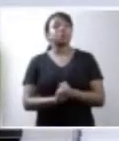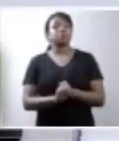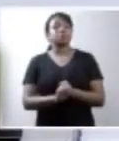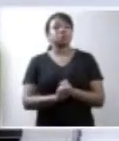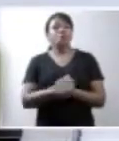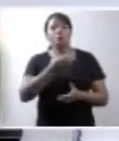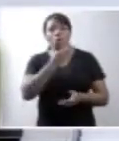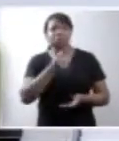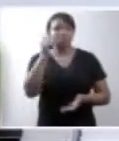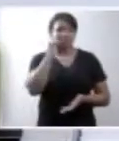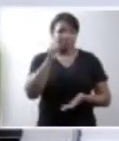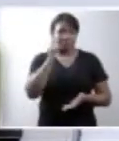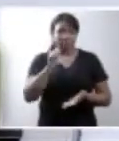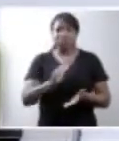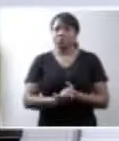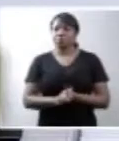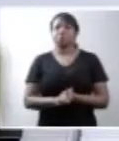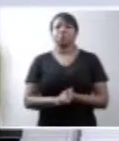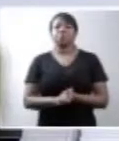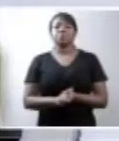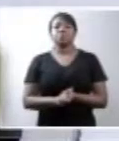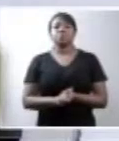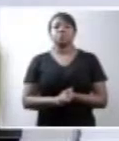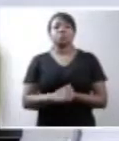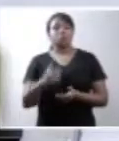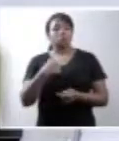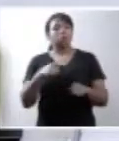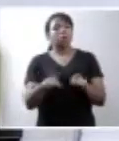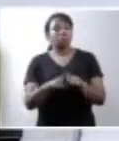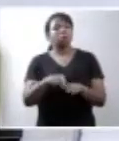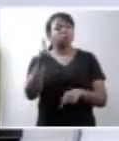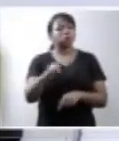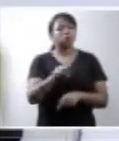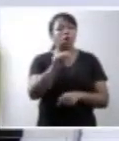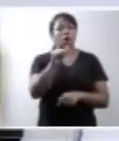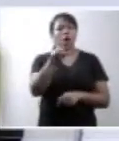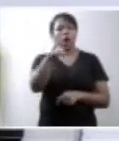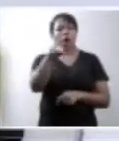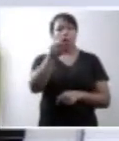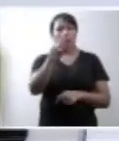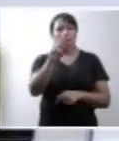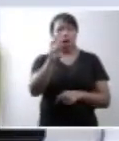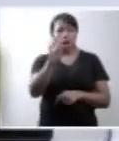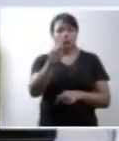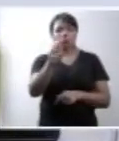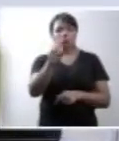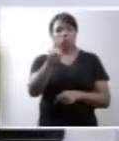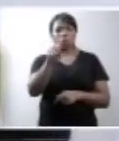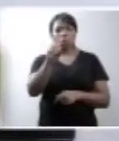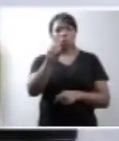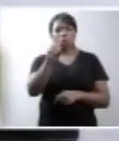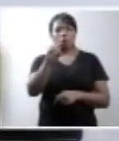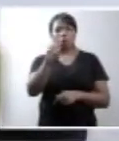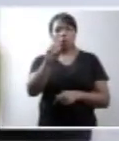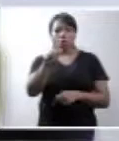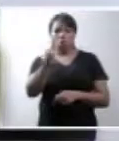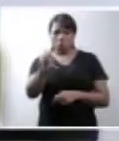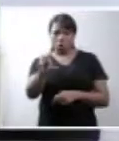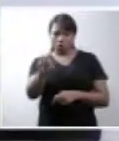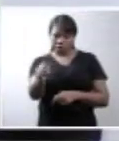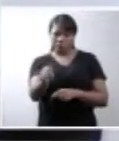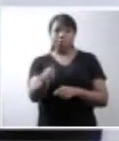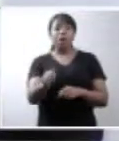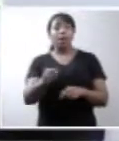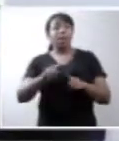senhores e senhoras, sou antropóloga e professora titular da Universidade de Brasília, mas falo